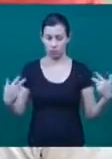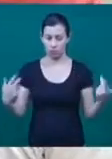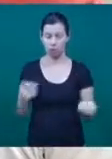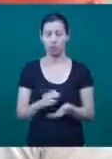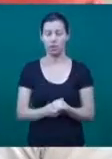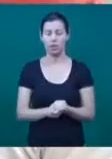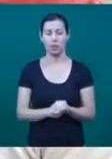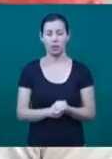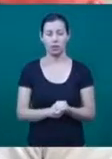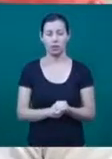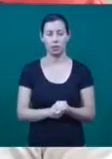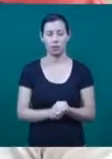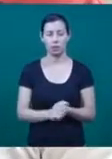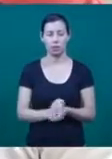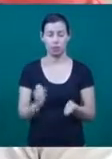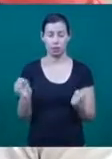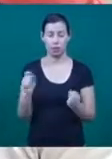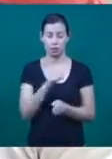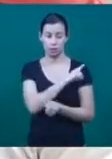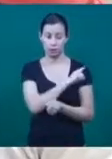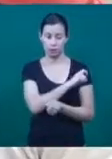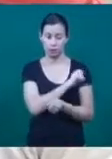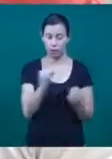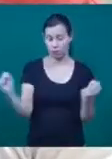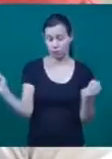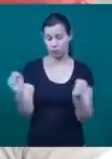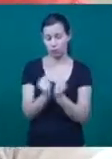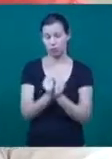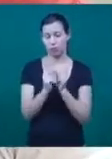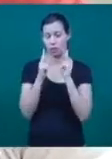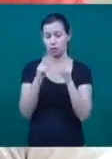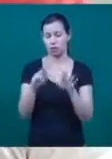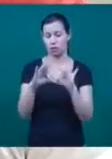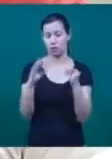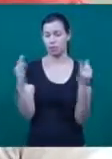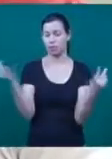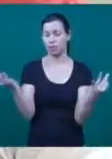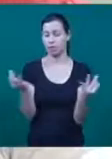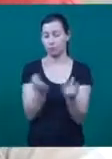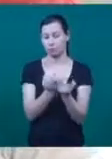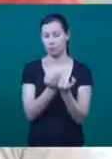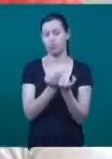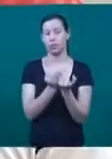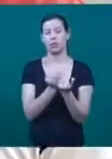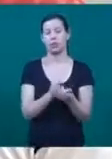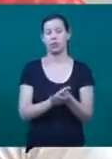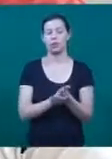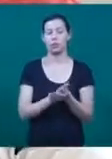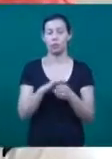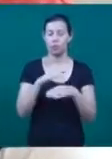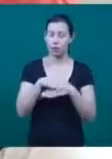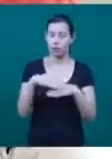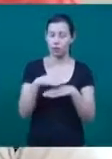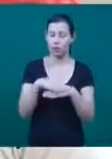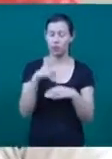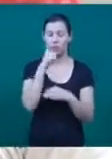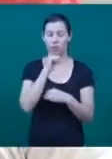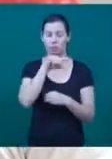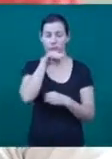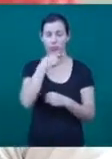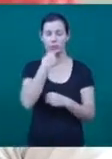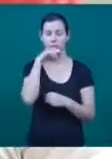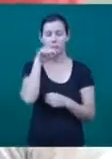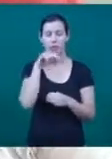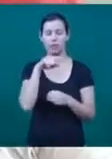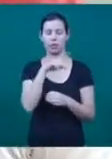E se torna parte da família também. O Luan, um carinho a mais para ele, não só dos pais, como dos familiares, das enfermeiras, dos